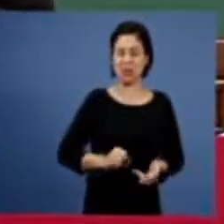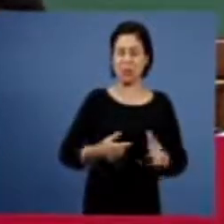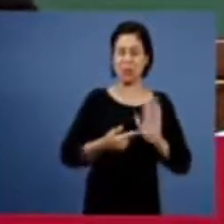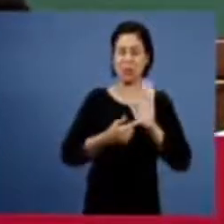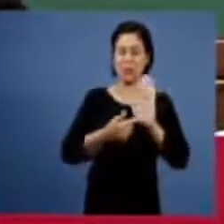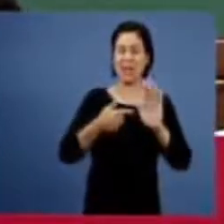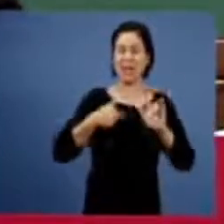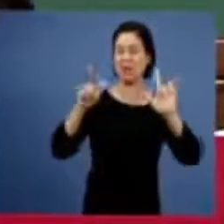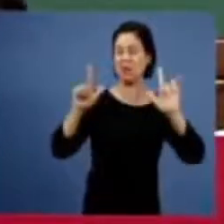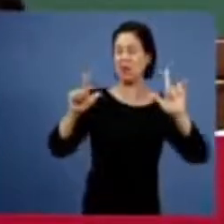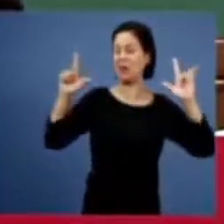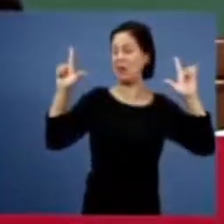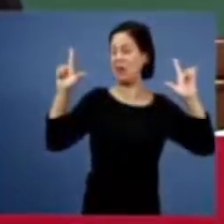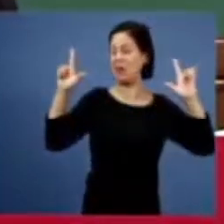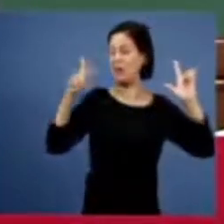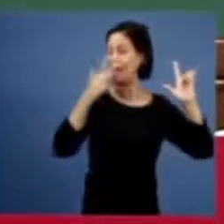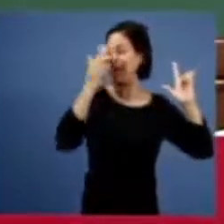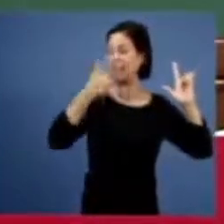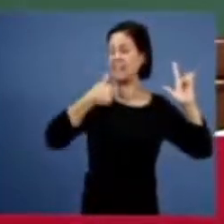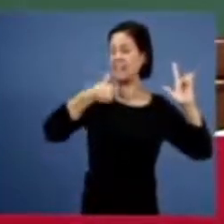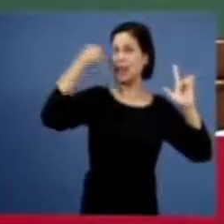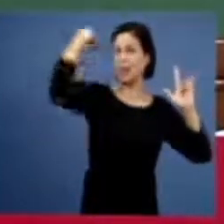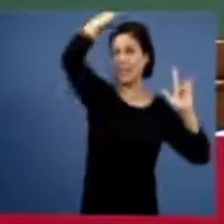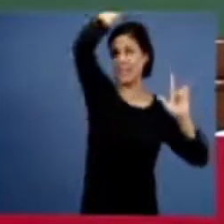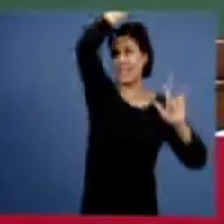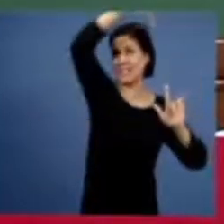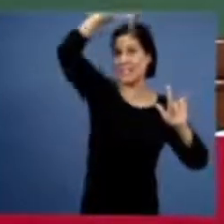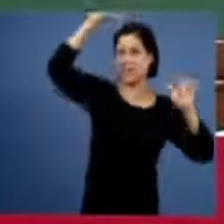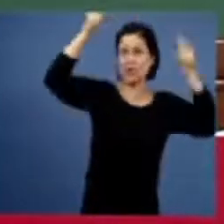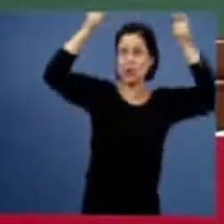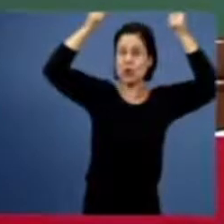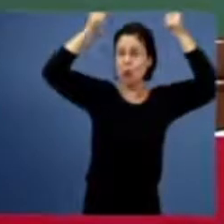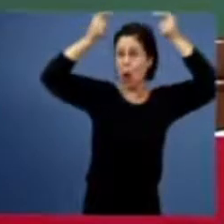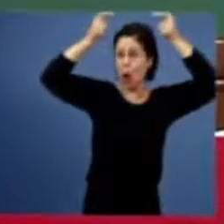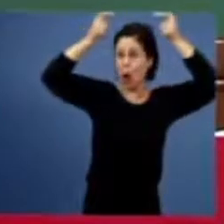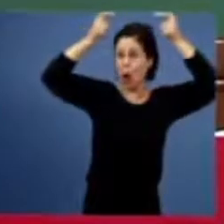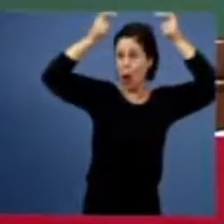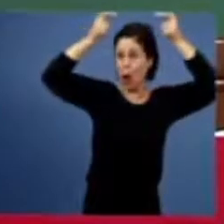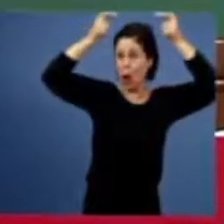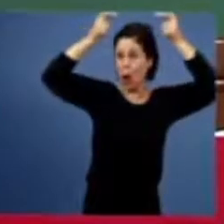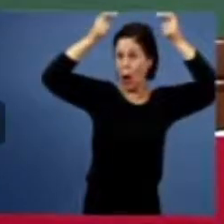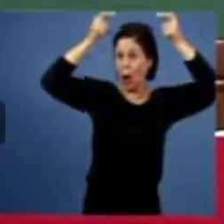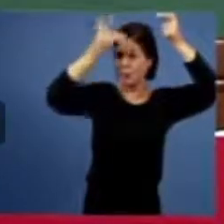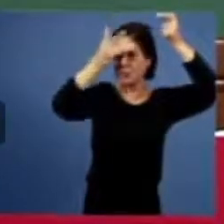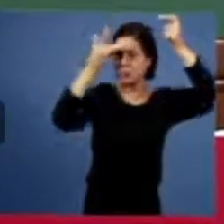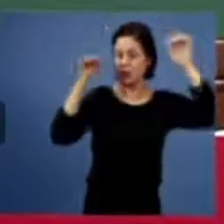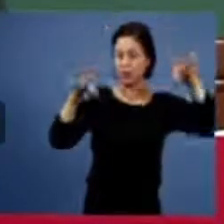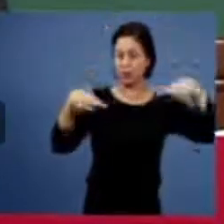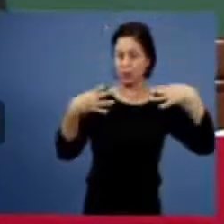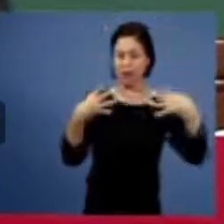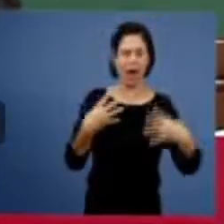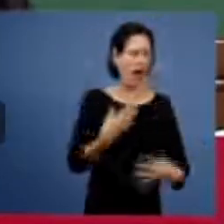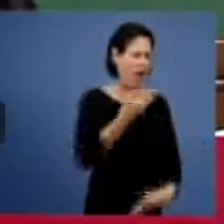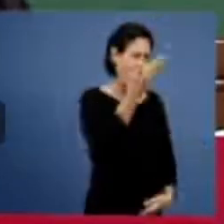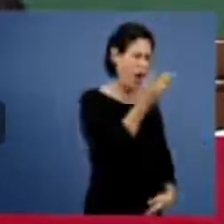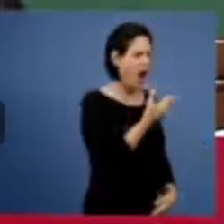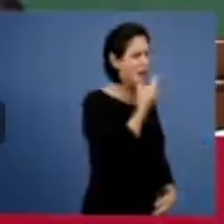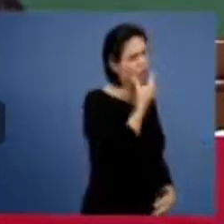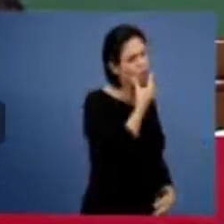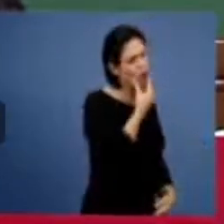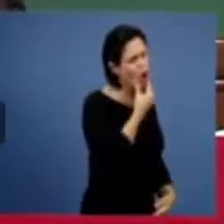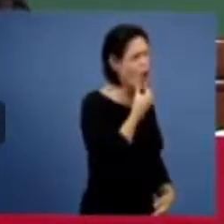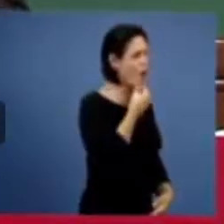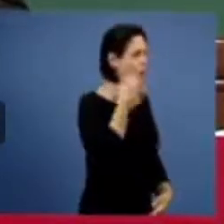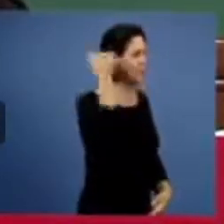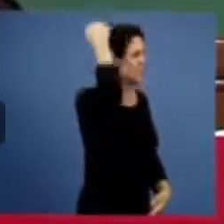começo a me parecer até com um santo e as pessoas olham para mim e dizem mas que pessoa santa não é como é que ele fala fala tão